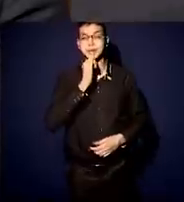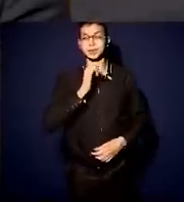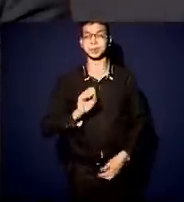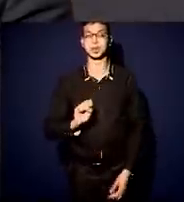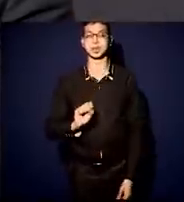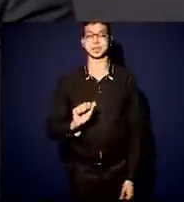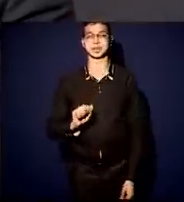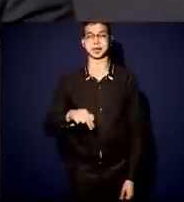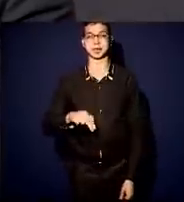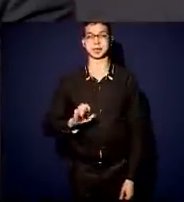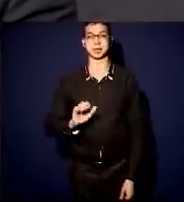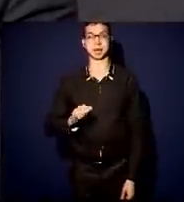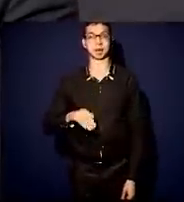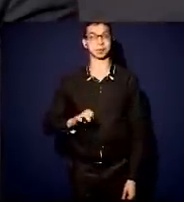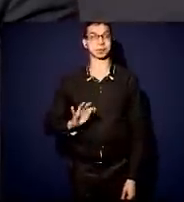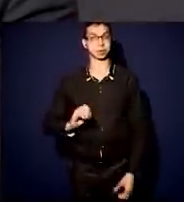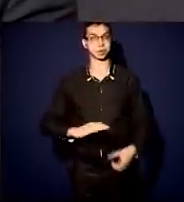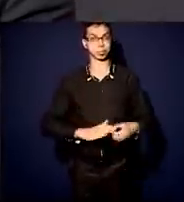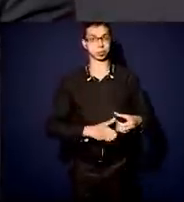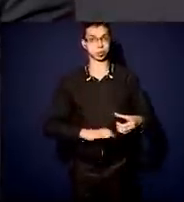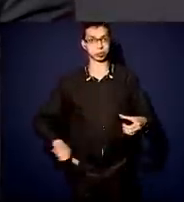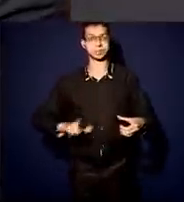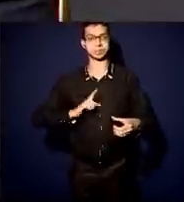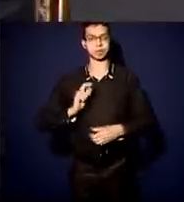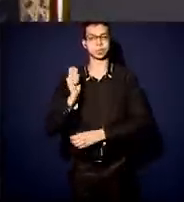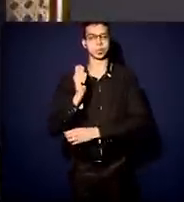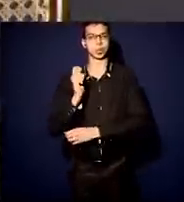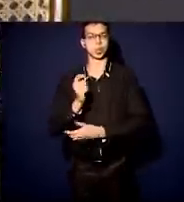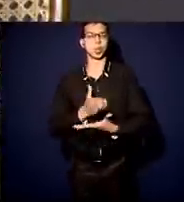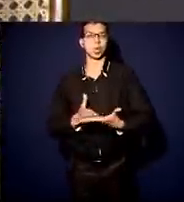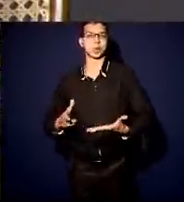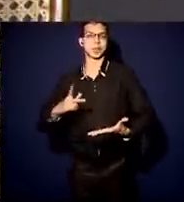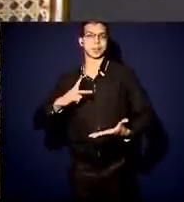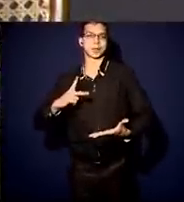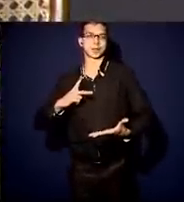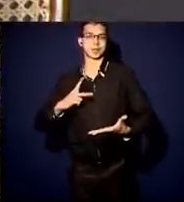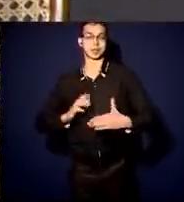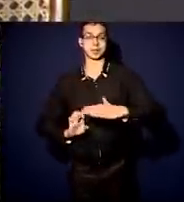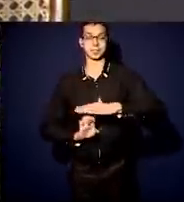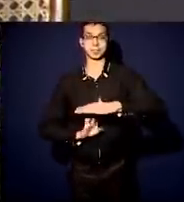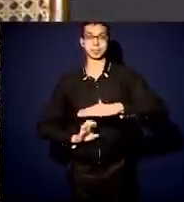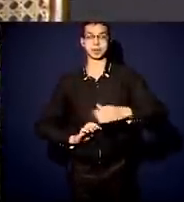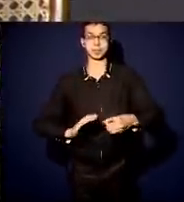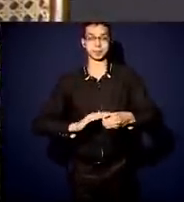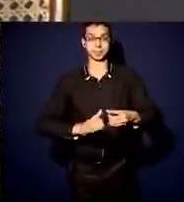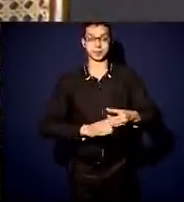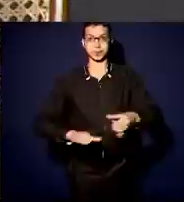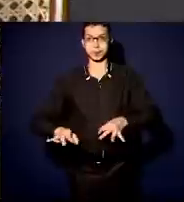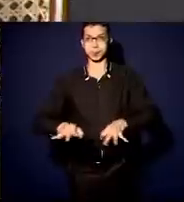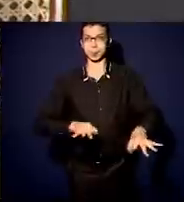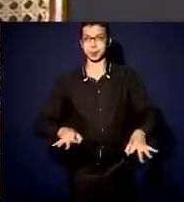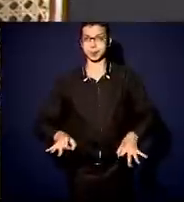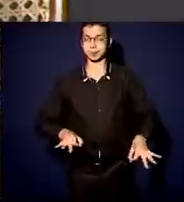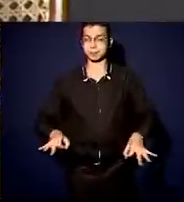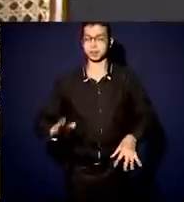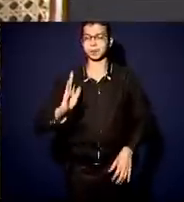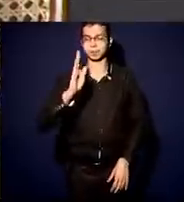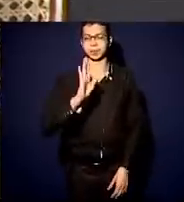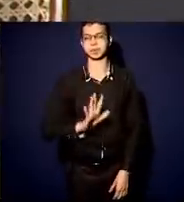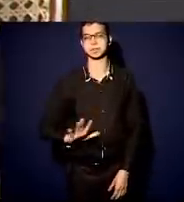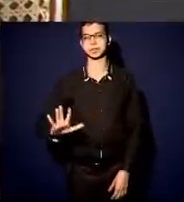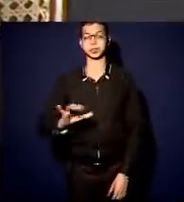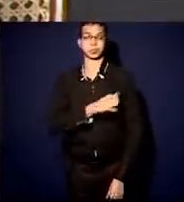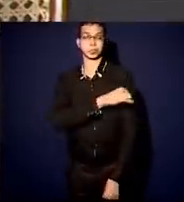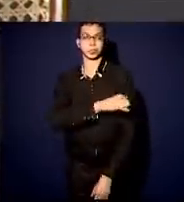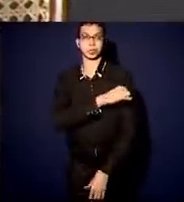Nós conduzimos no Rio Grande do Sul um primeiro processo de privatização de uma companhia de saneamentos no Brasil. O que foi feito no Rio de